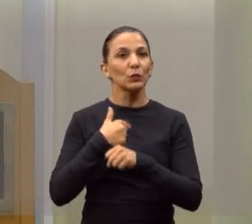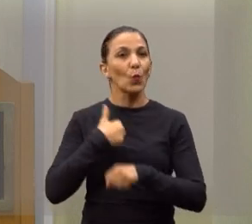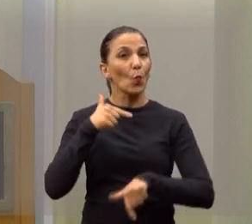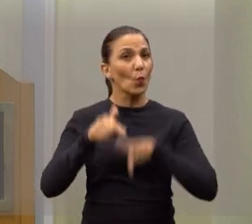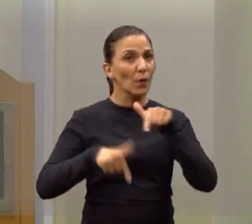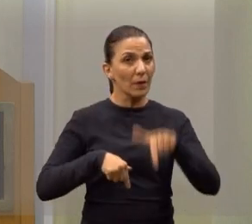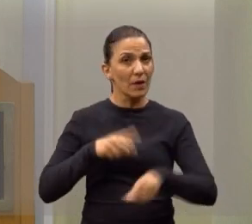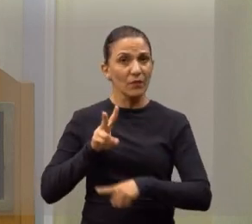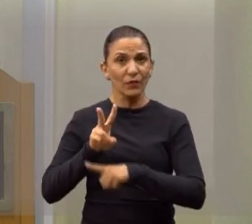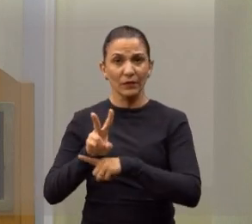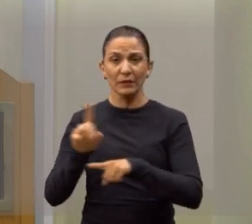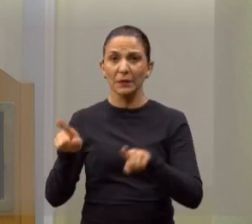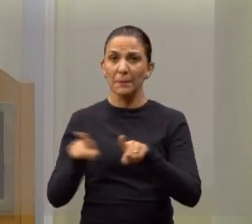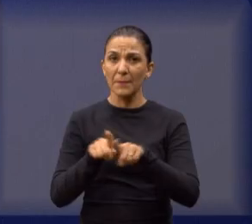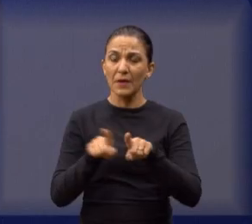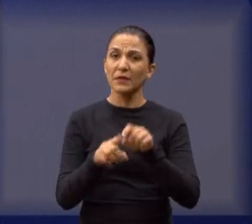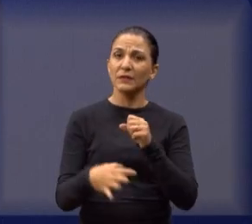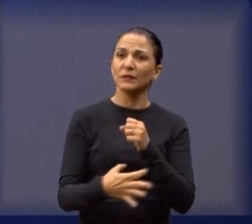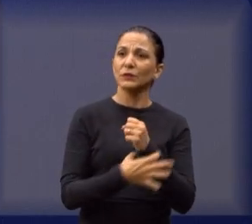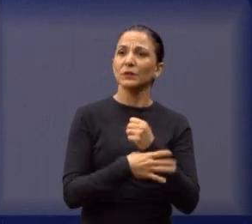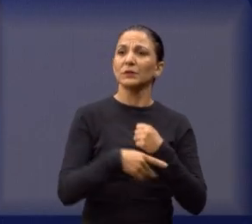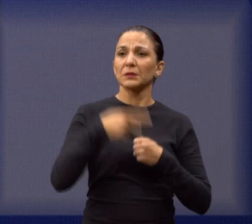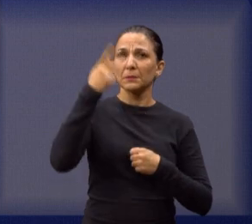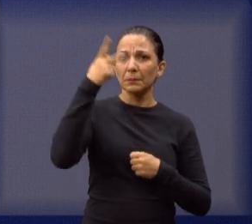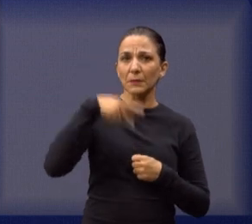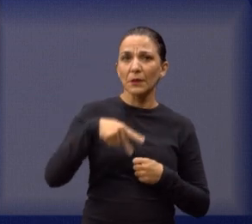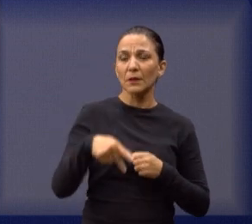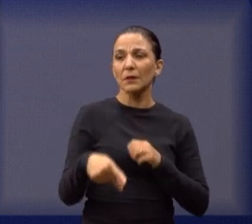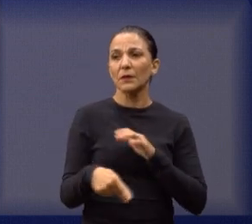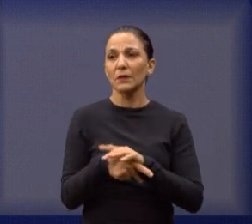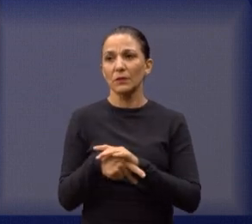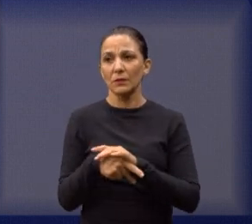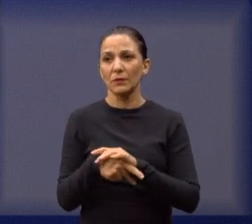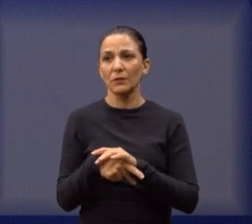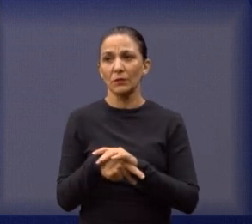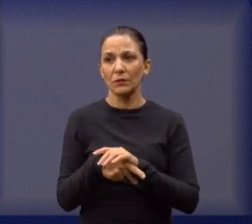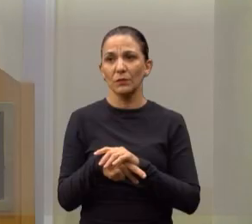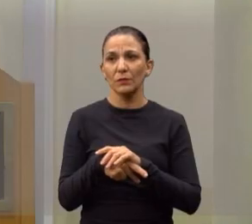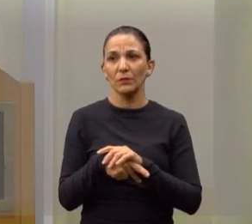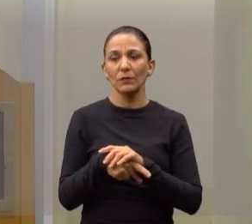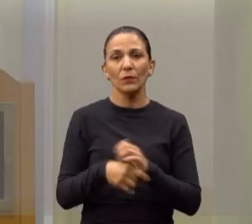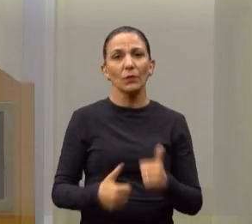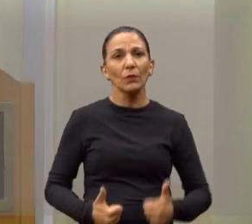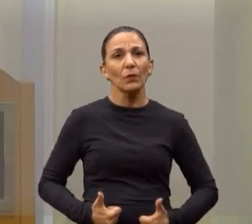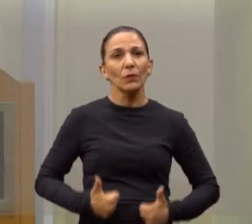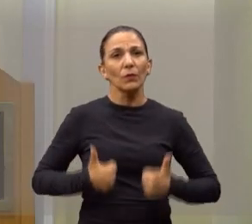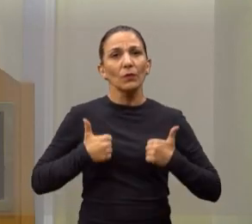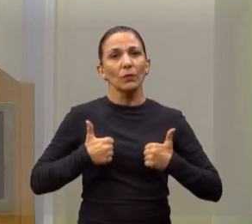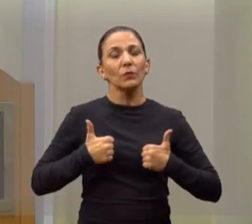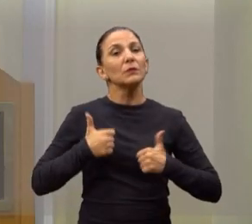de segurança pessoal. me honro desse trabalho que eu fiz.